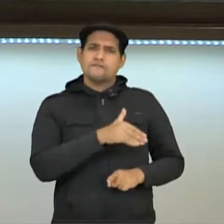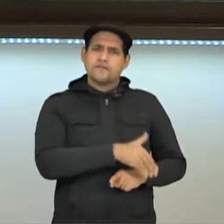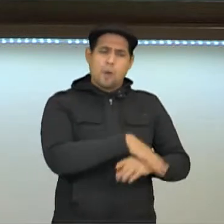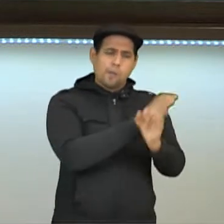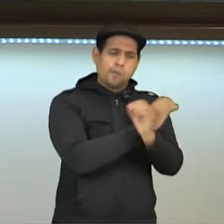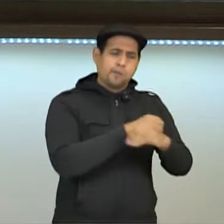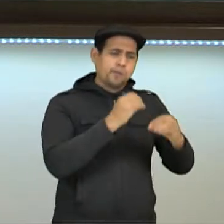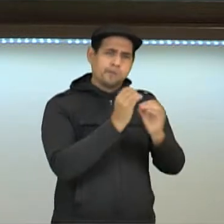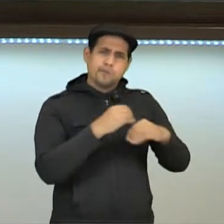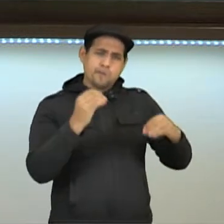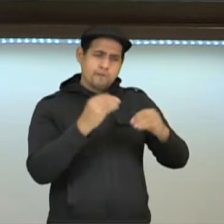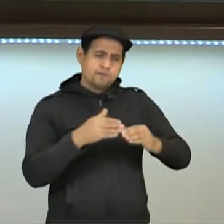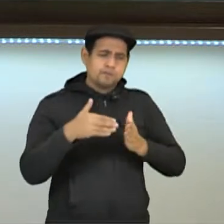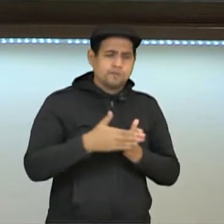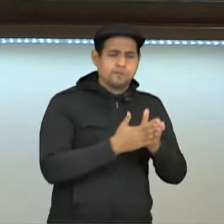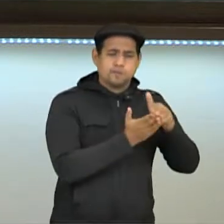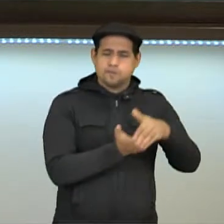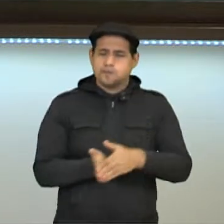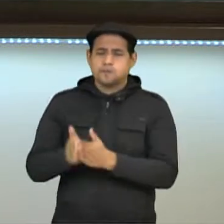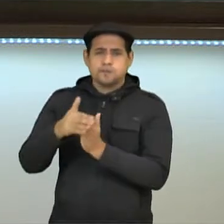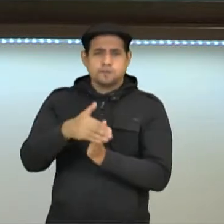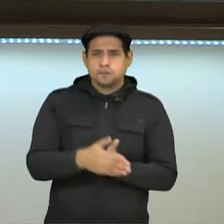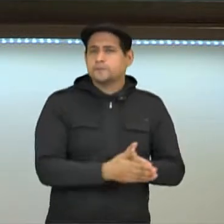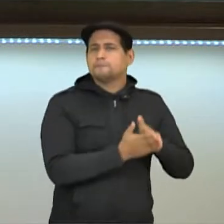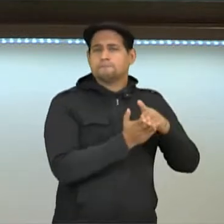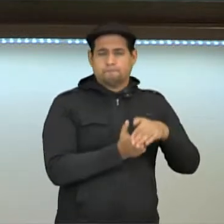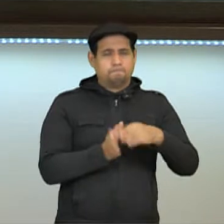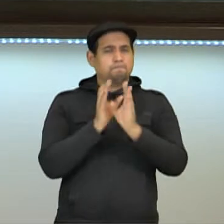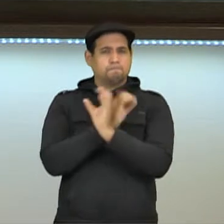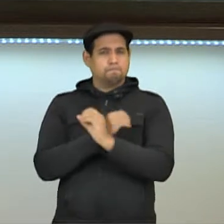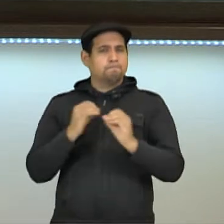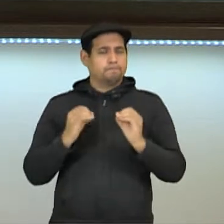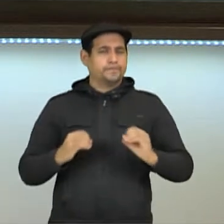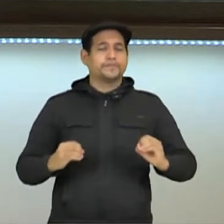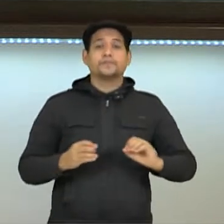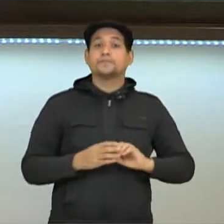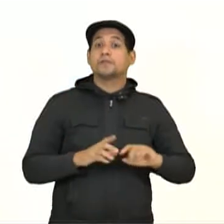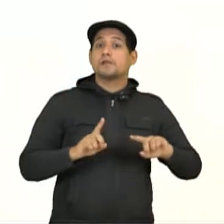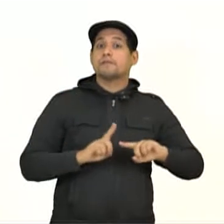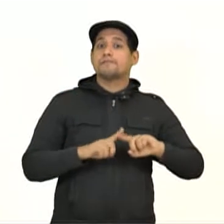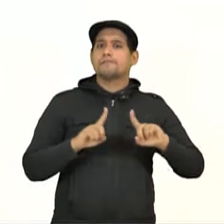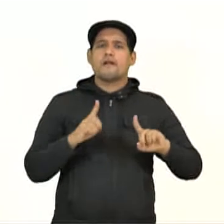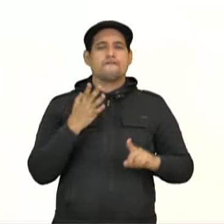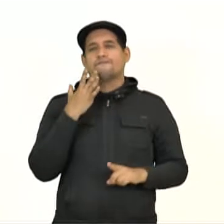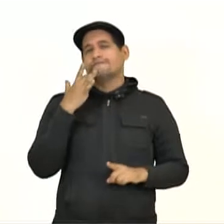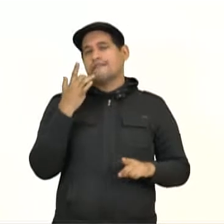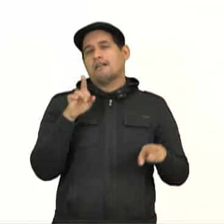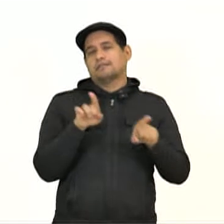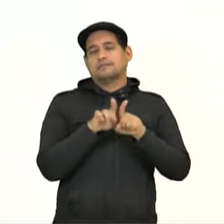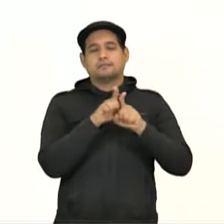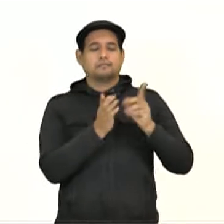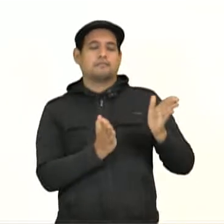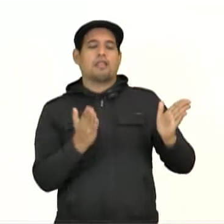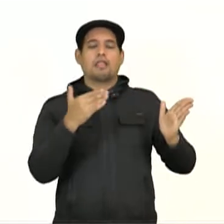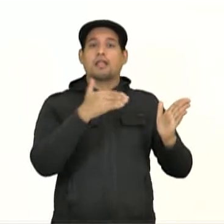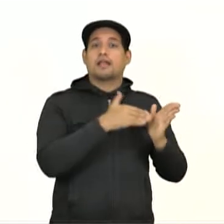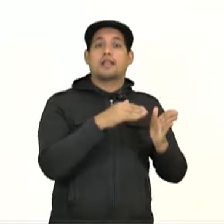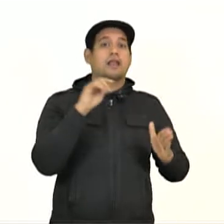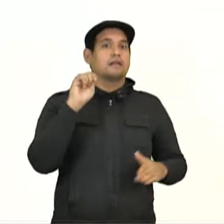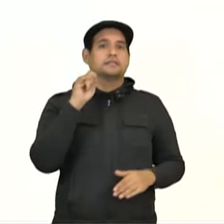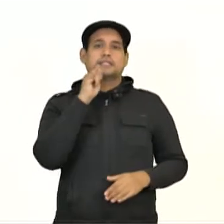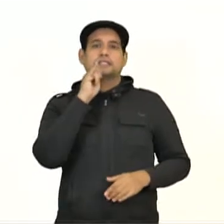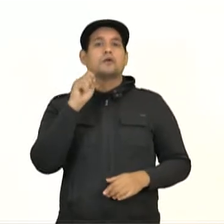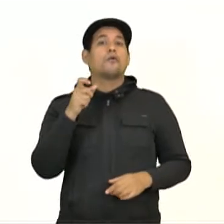navegações no mar aberto, no Oceano Atlântico. Então isso facilitou para chegar até a Ásia.